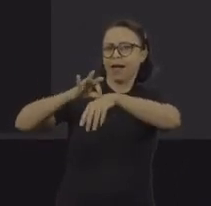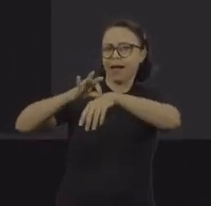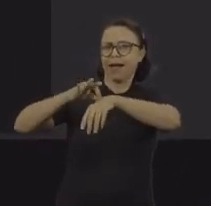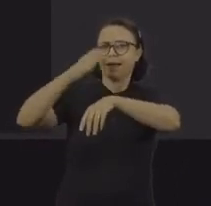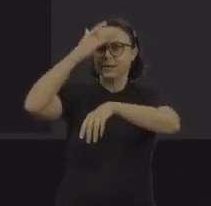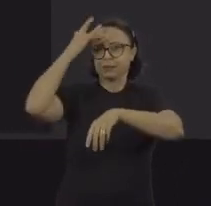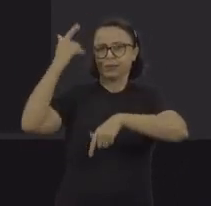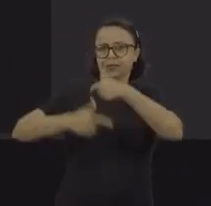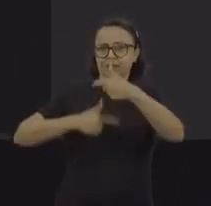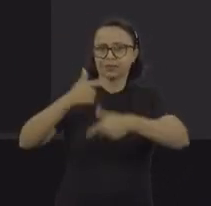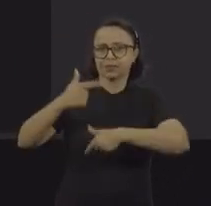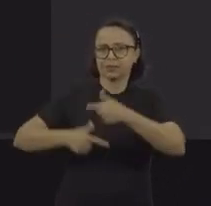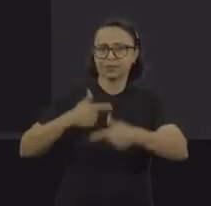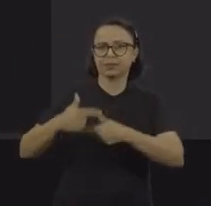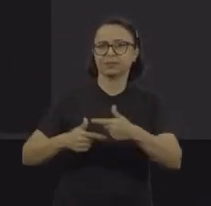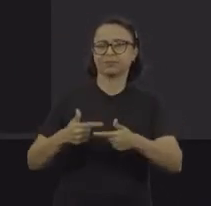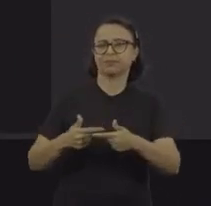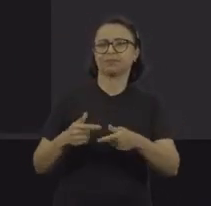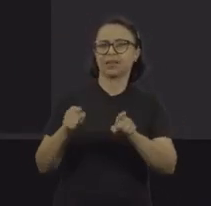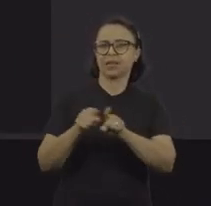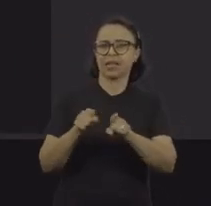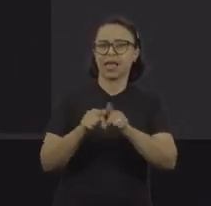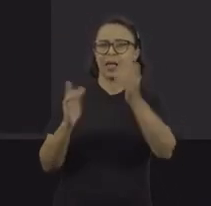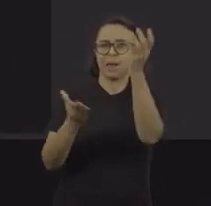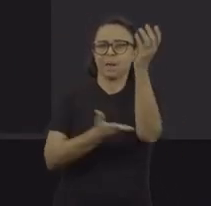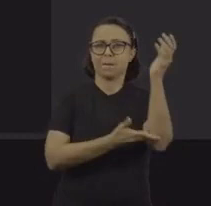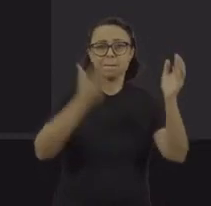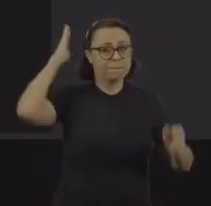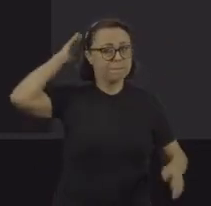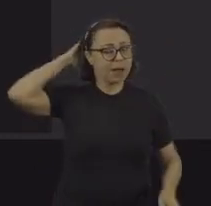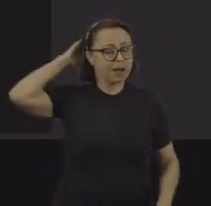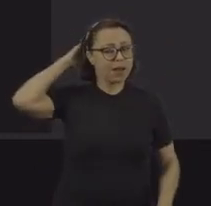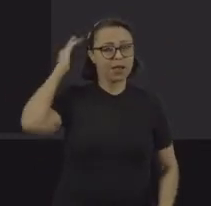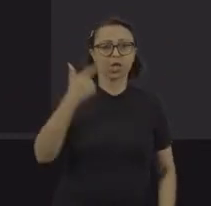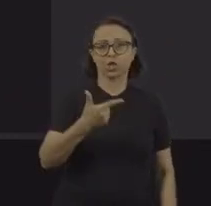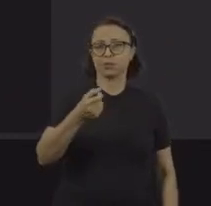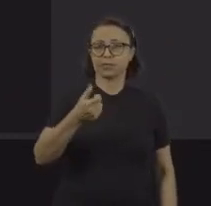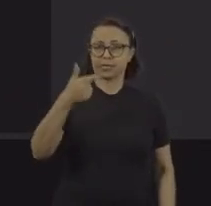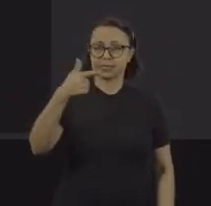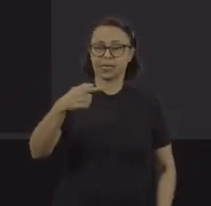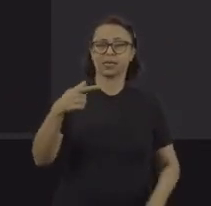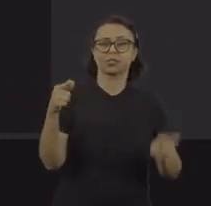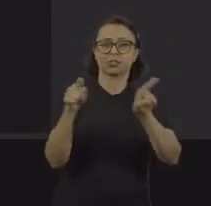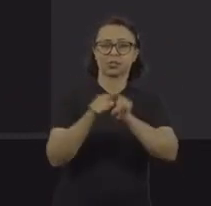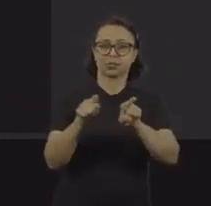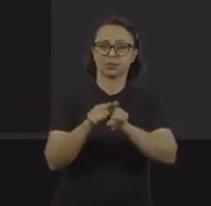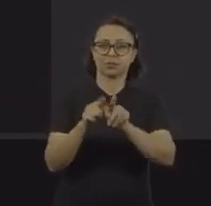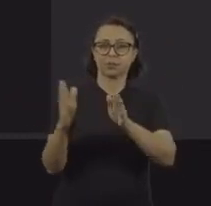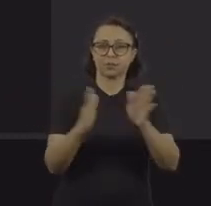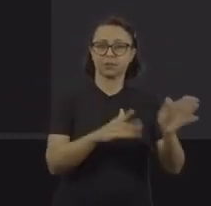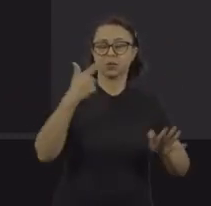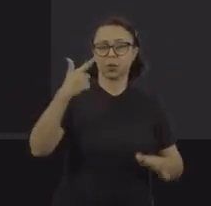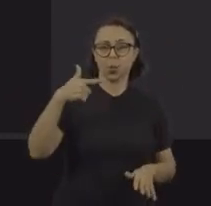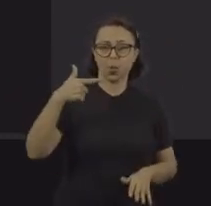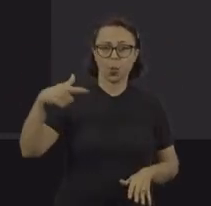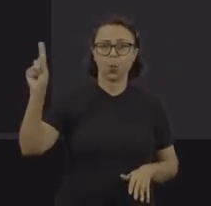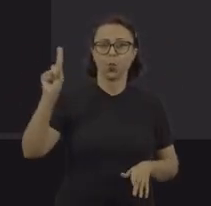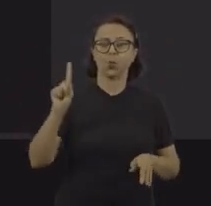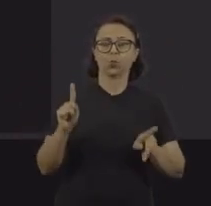trabalhador numa frente de desmatamento no Pará em 2017, exposto, com inseto, na frente de trabalho